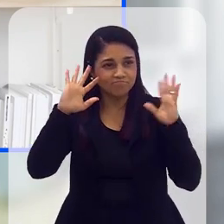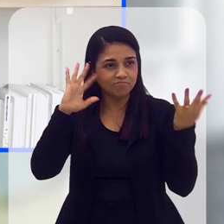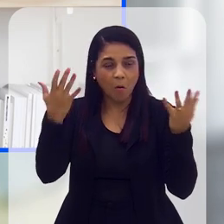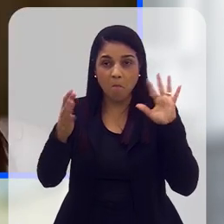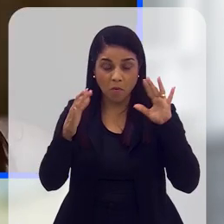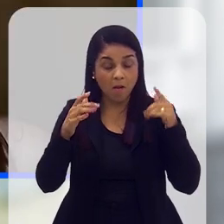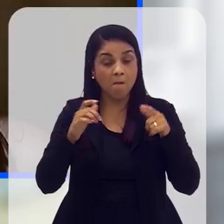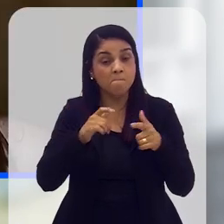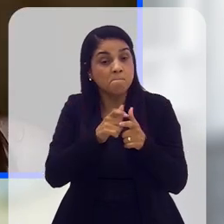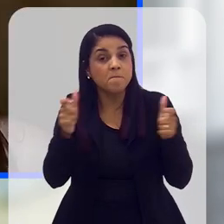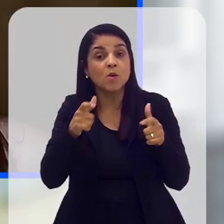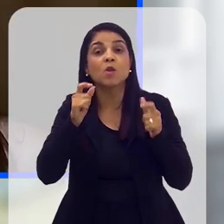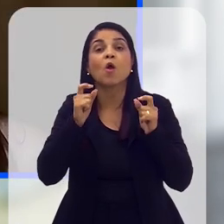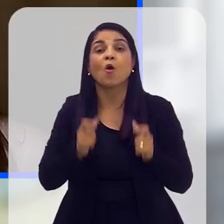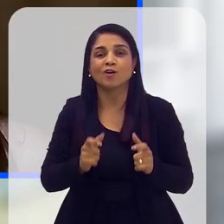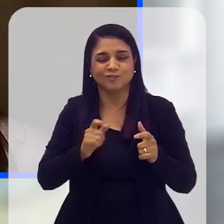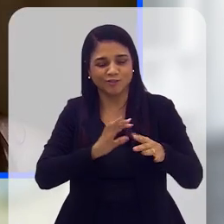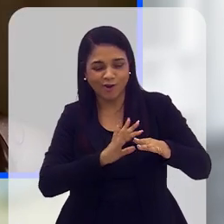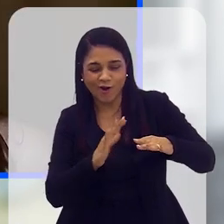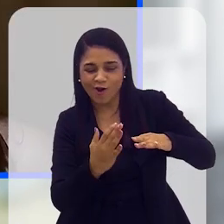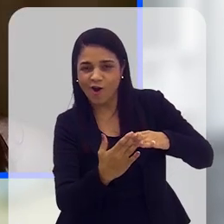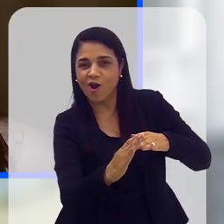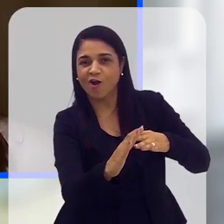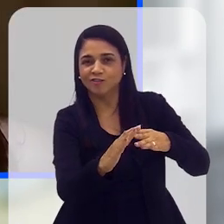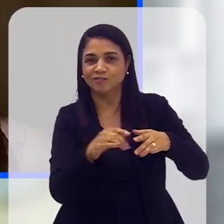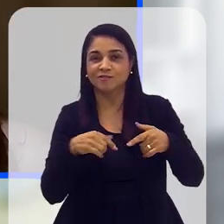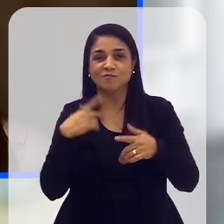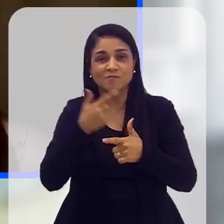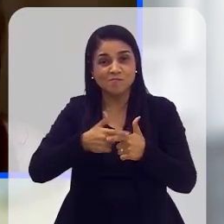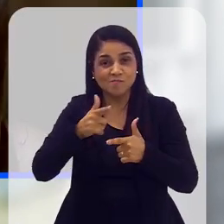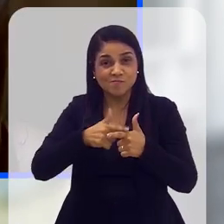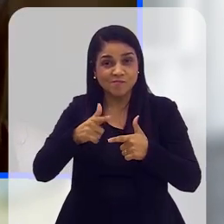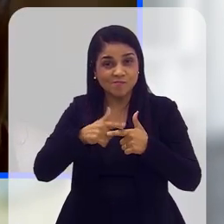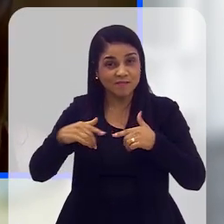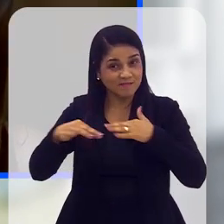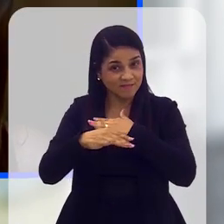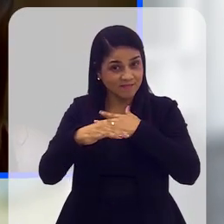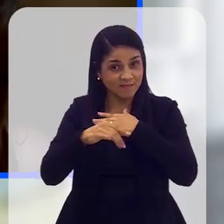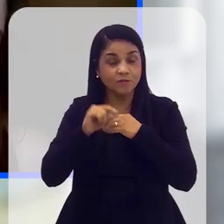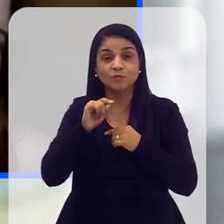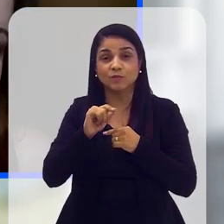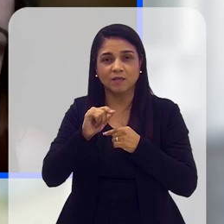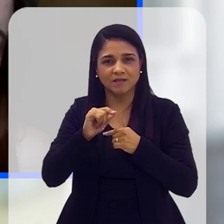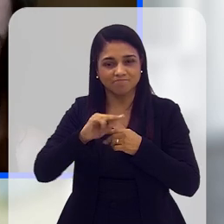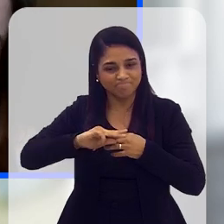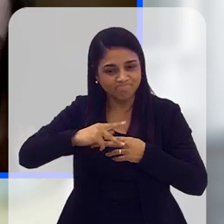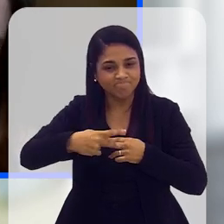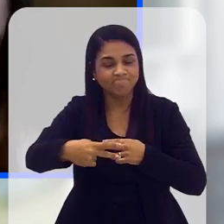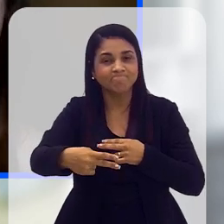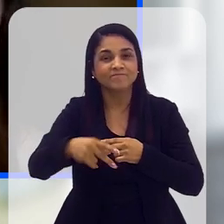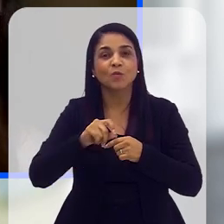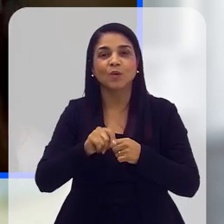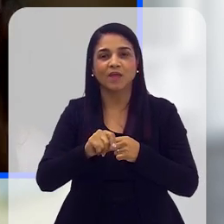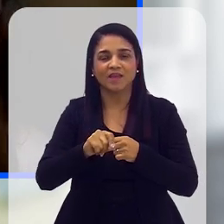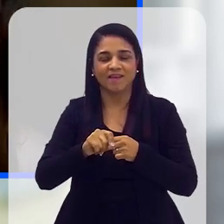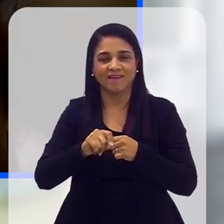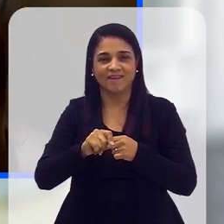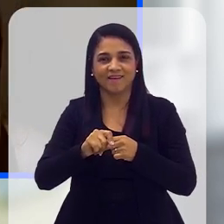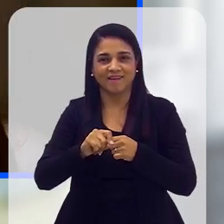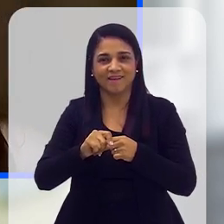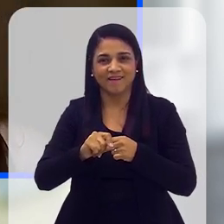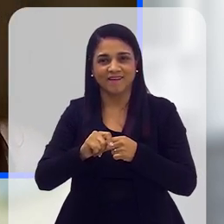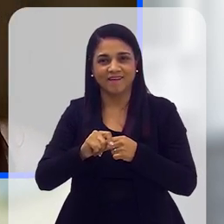E a grande maioria das metrópoles estão na costa, né? O problema urbano brasileiro é outro reflexo